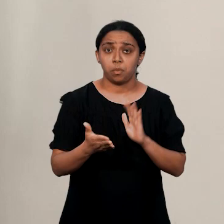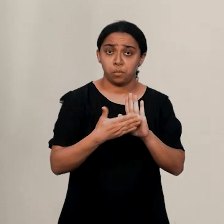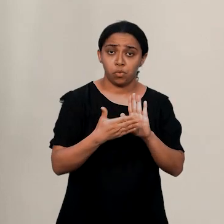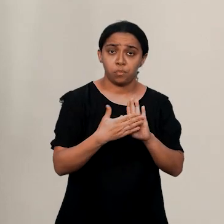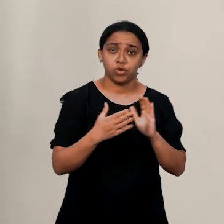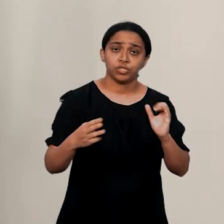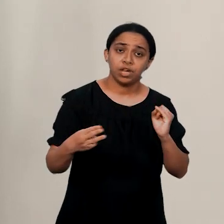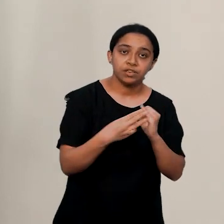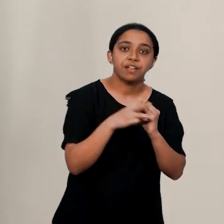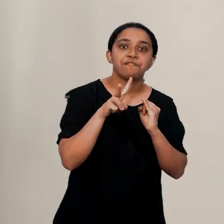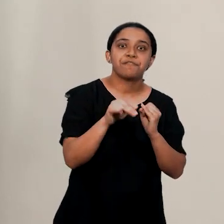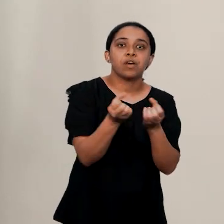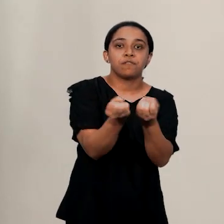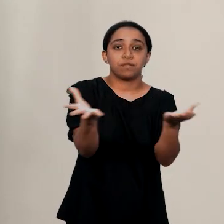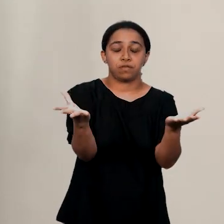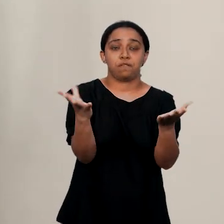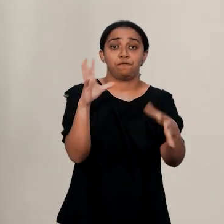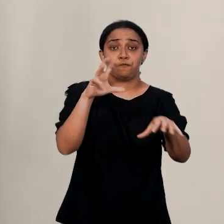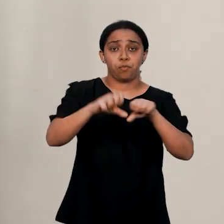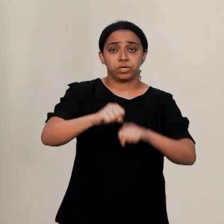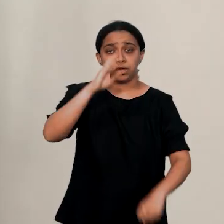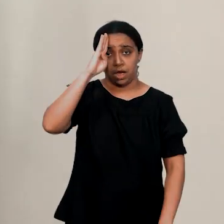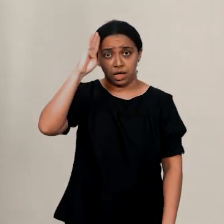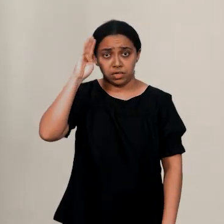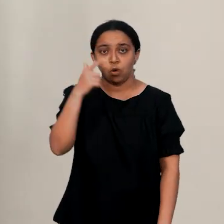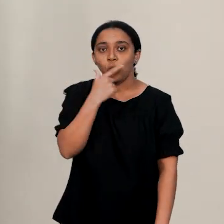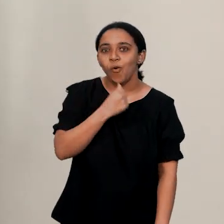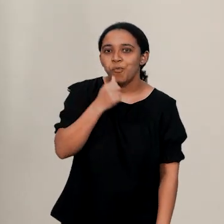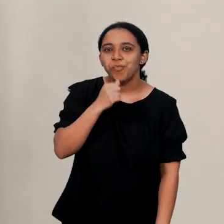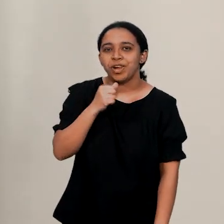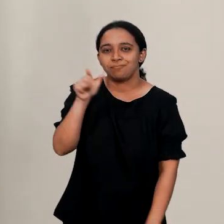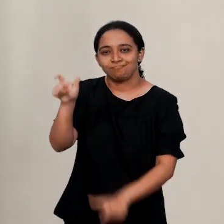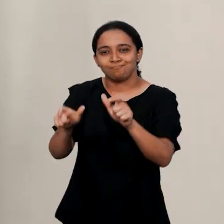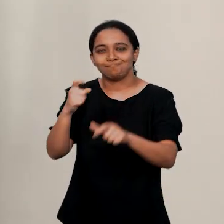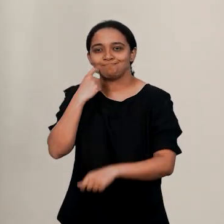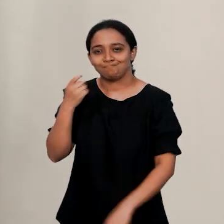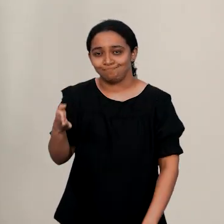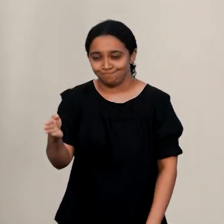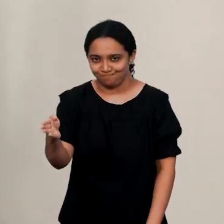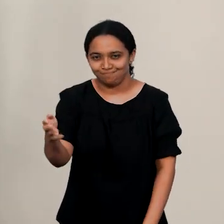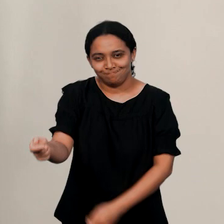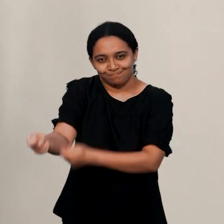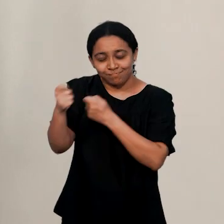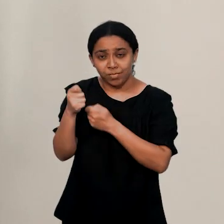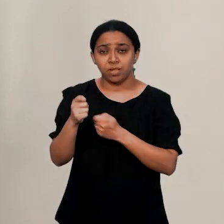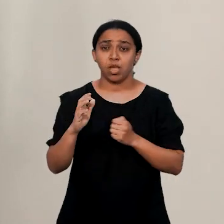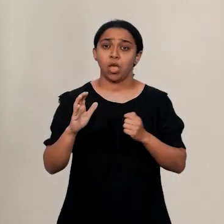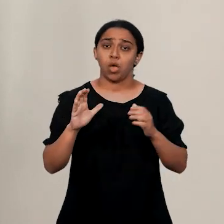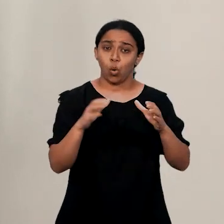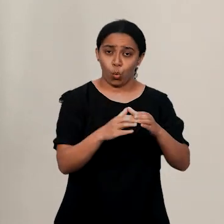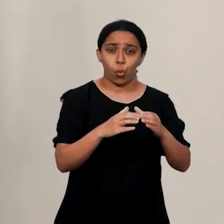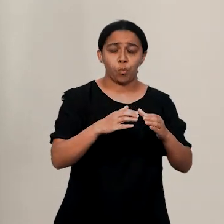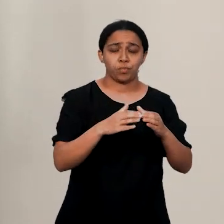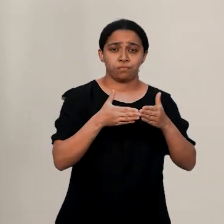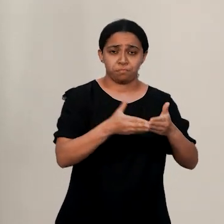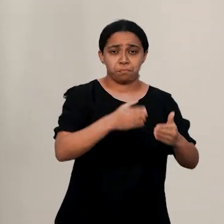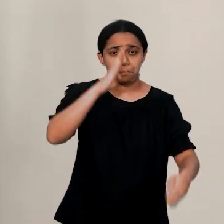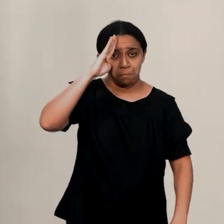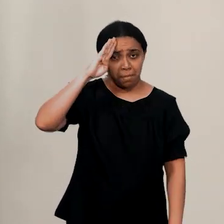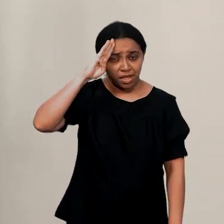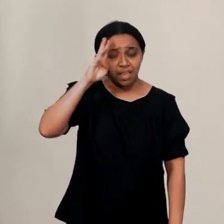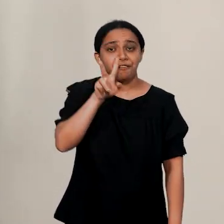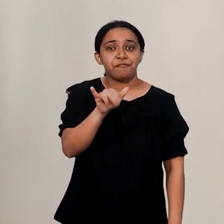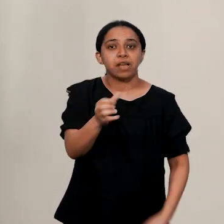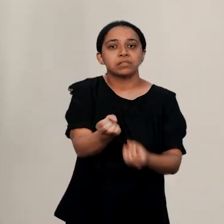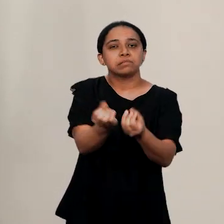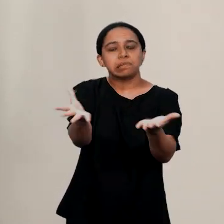que a instituição irá fazer a formação acadêmica dessas pessoas e a Marinha irá, ao final do curso, entregar